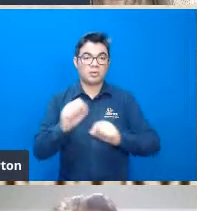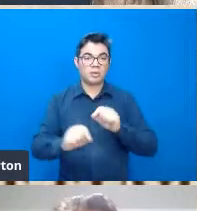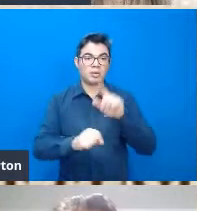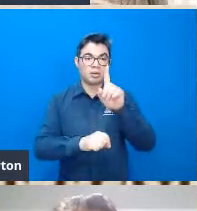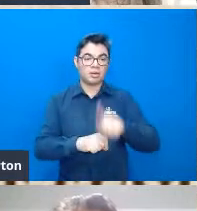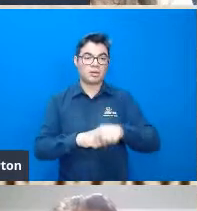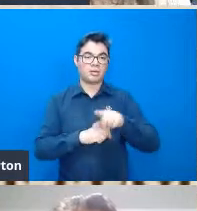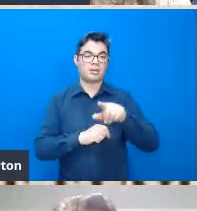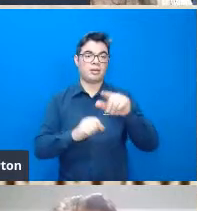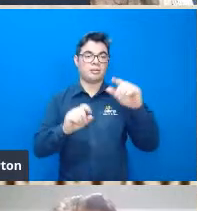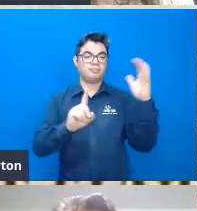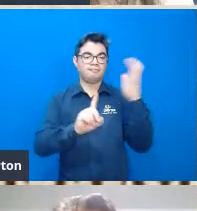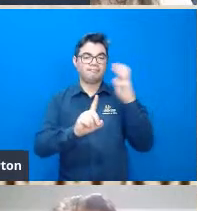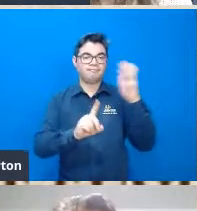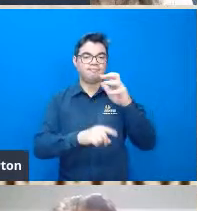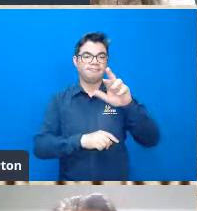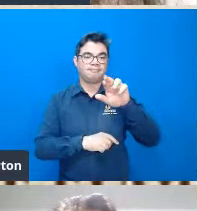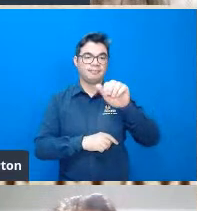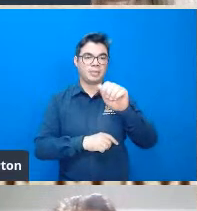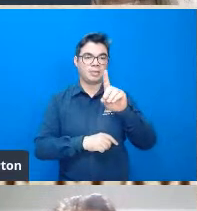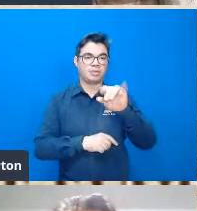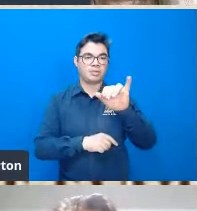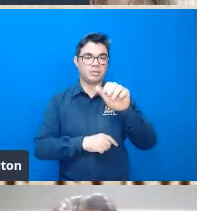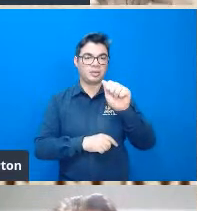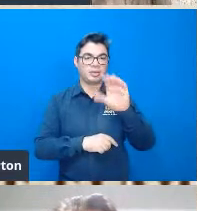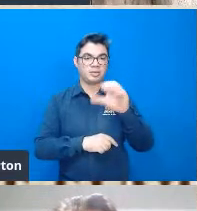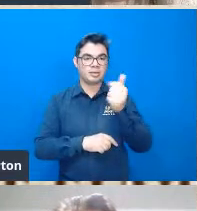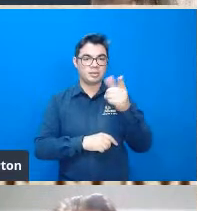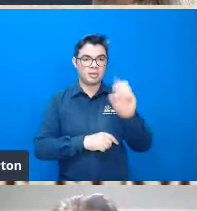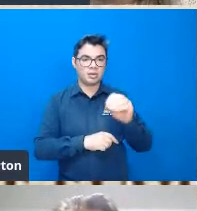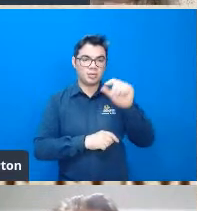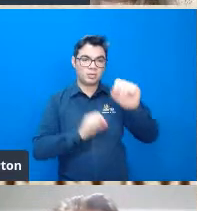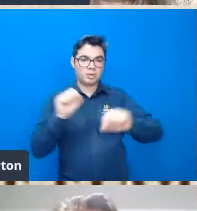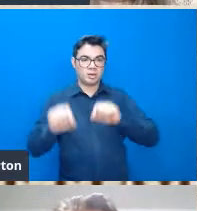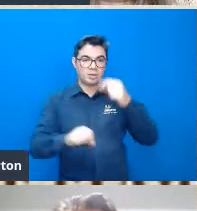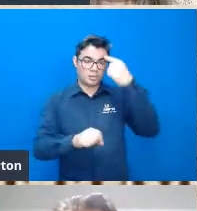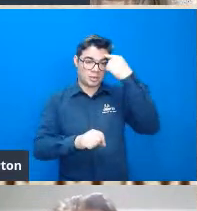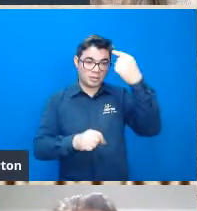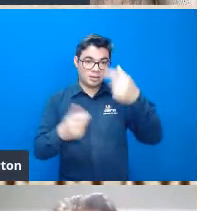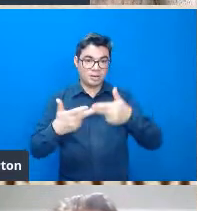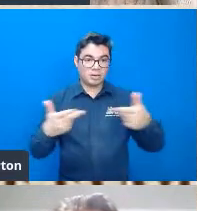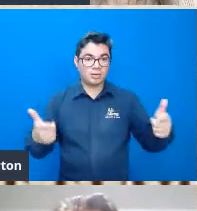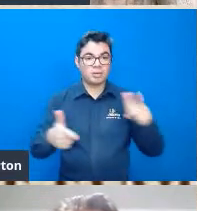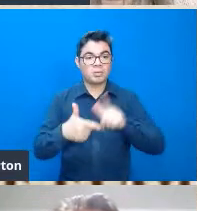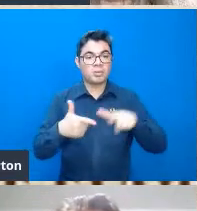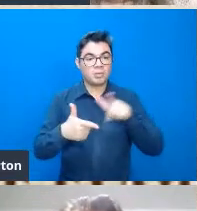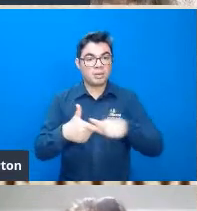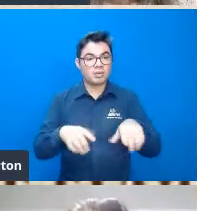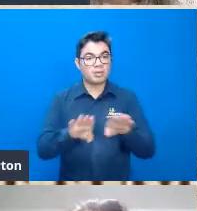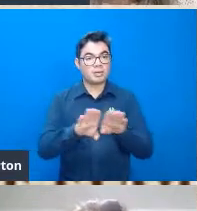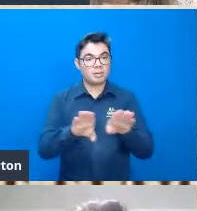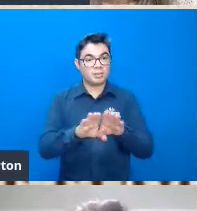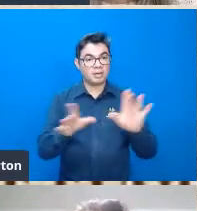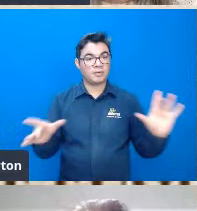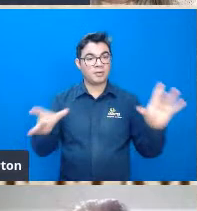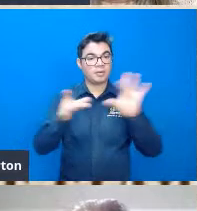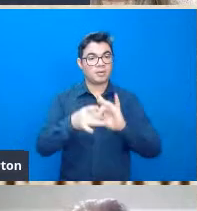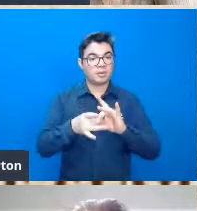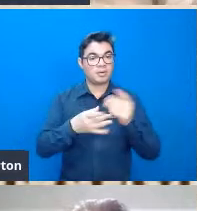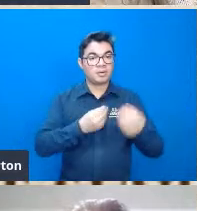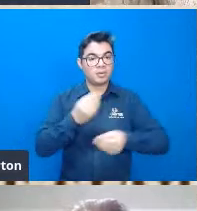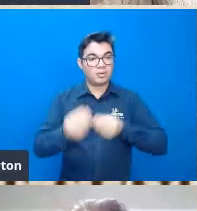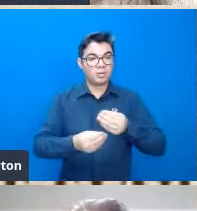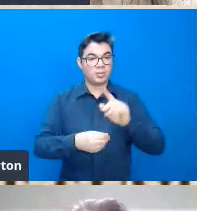radiação num determinado espaço abre um caminho também para a gente pensar problemas vinculados aí a